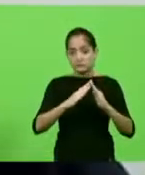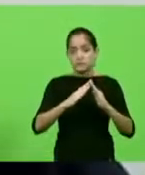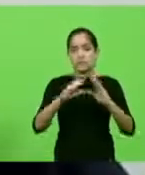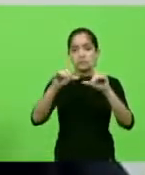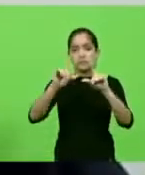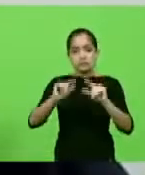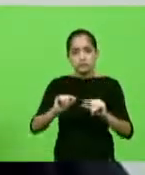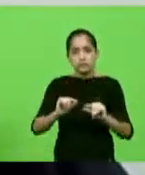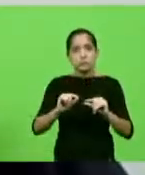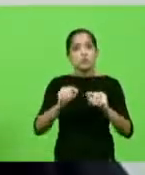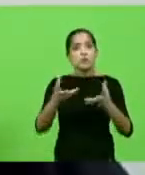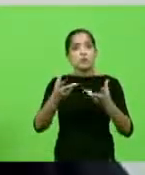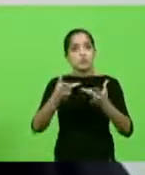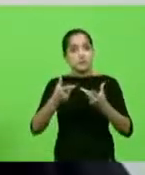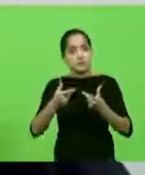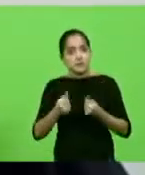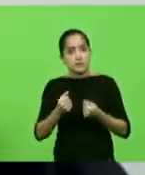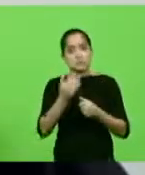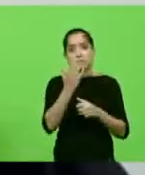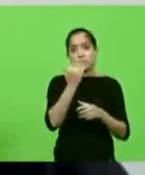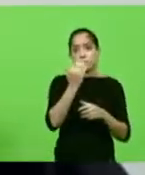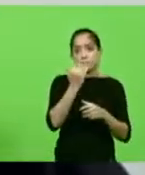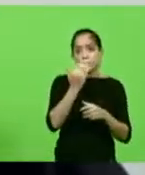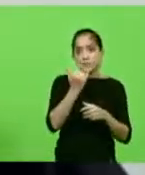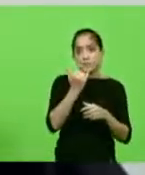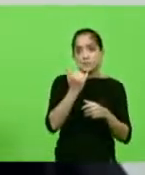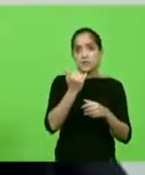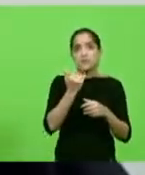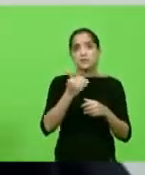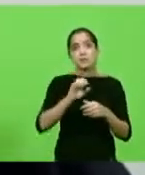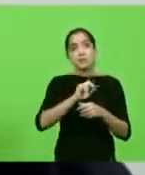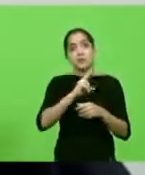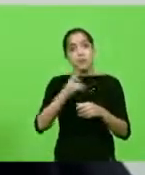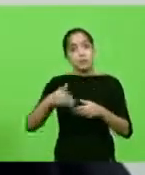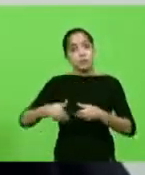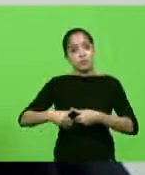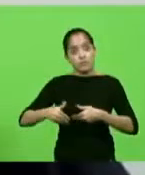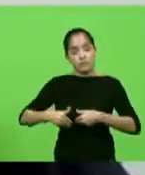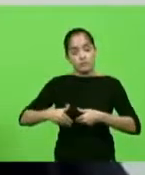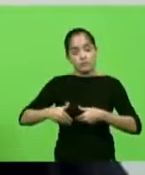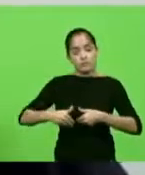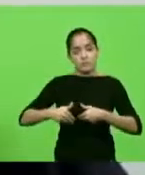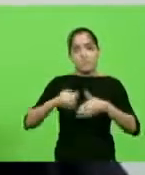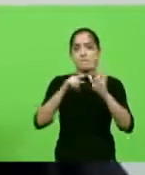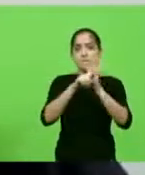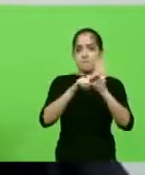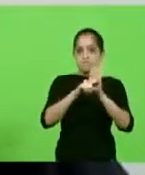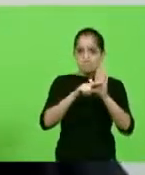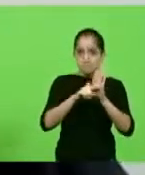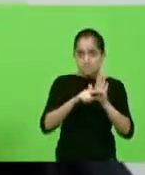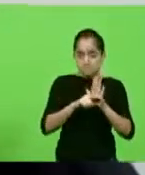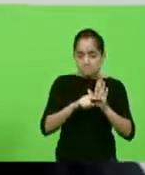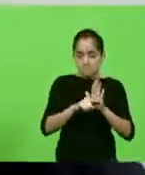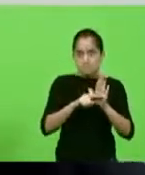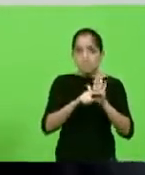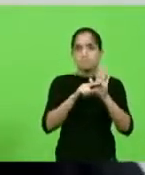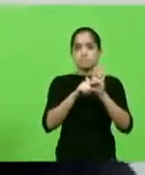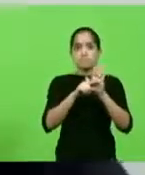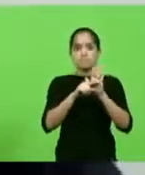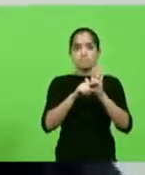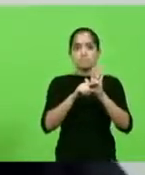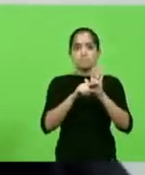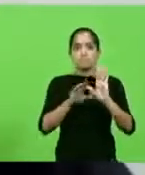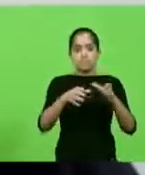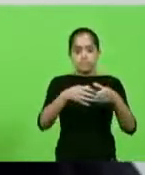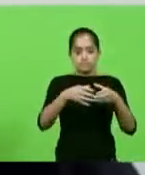e a quantidade do consumo de alimentos ou até passou fome. De acordo com pesquisa divulgada pela Rede Brasileira de Pesquisa em